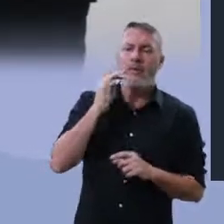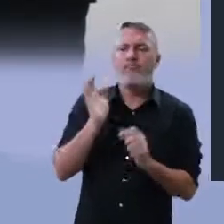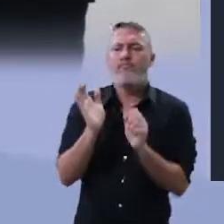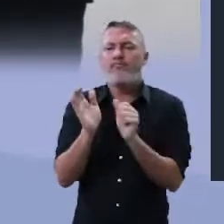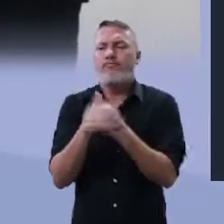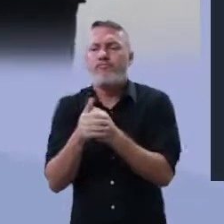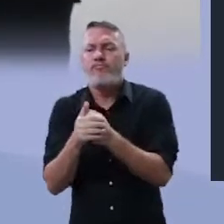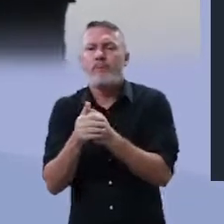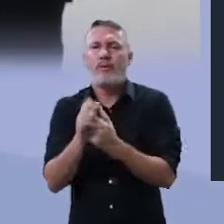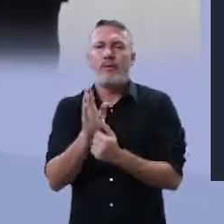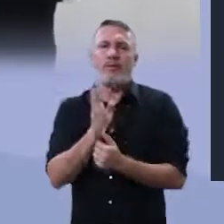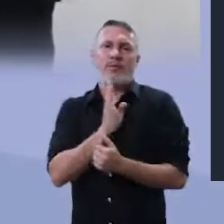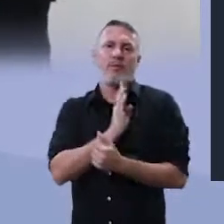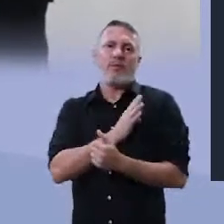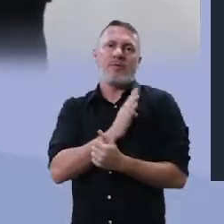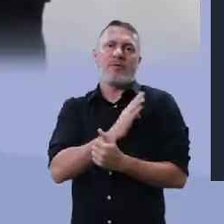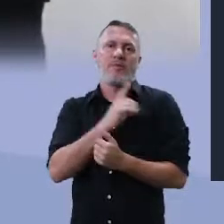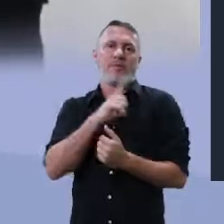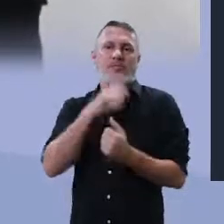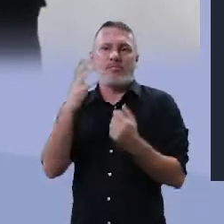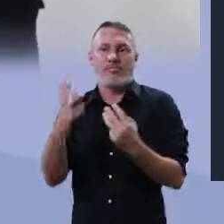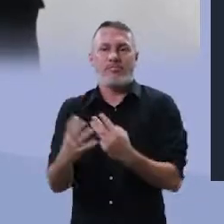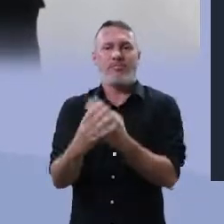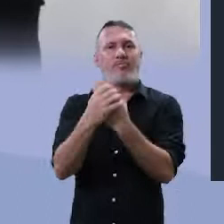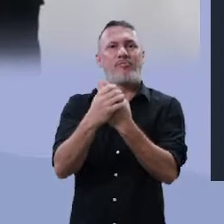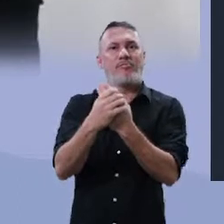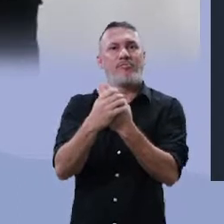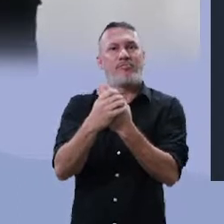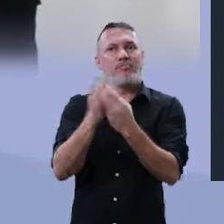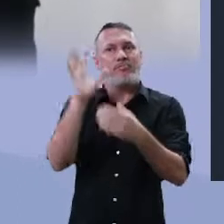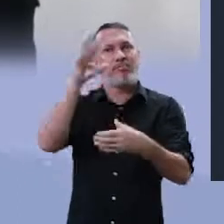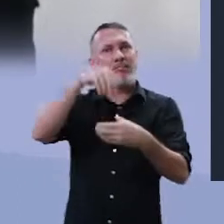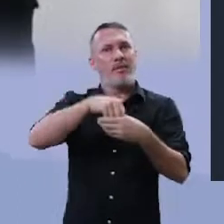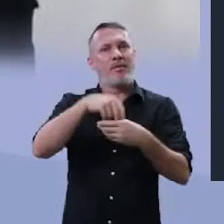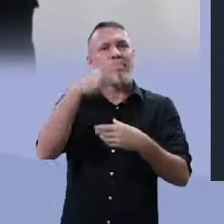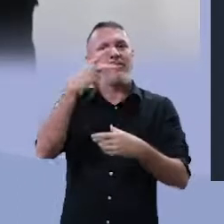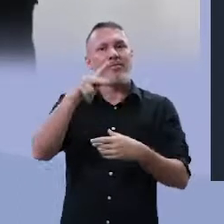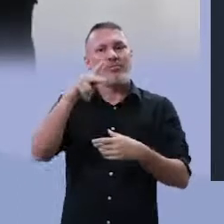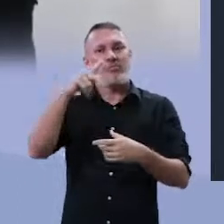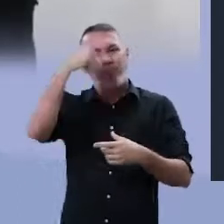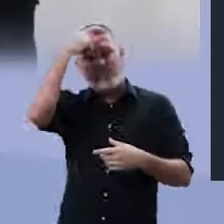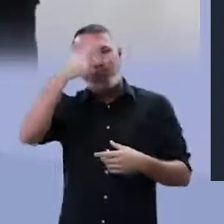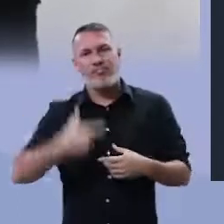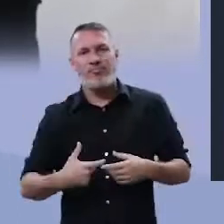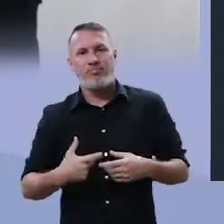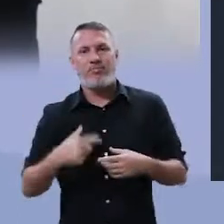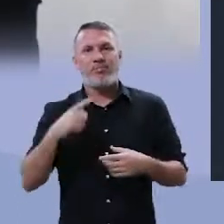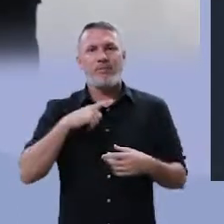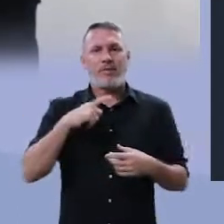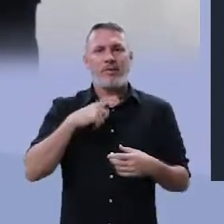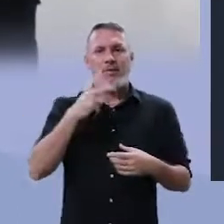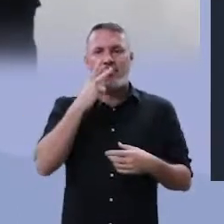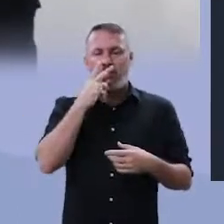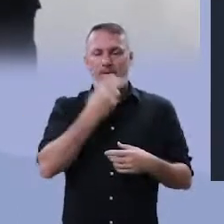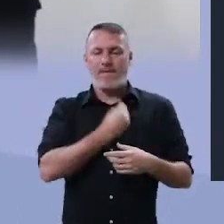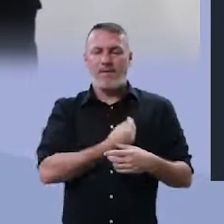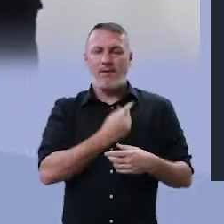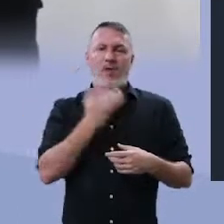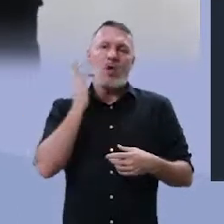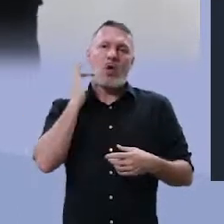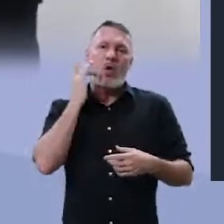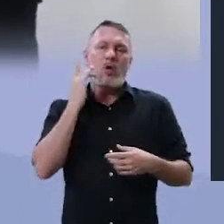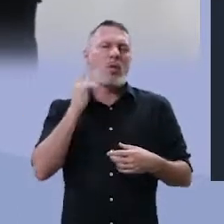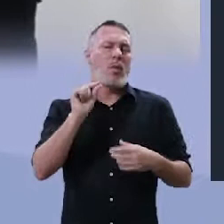coração. Aquilo que está escondido dentro desse veio fantástico de ouro que você tem em você. Uma caverna cheia de ouro,